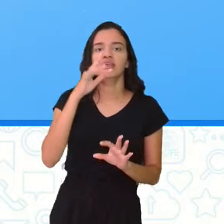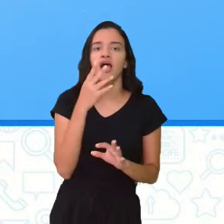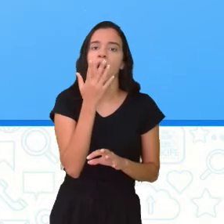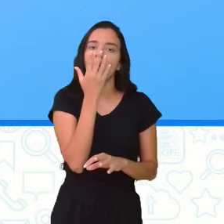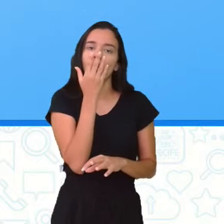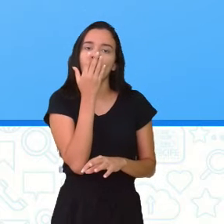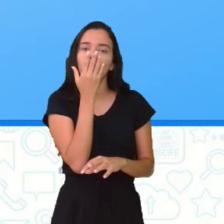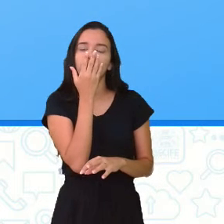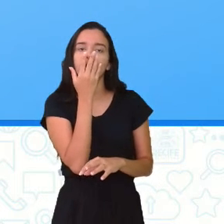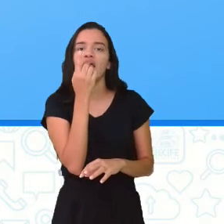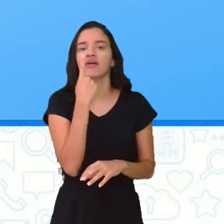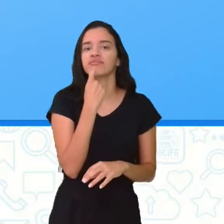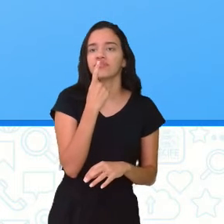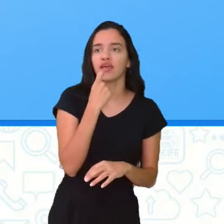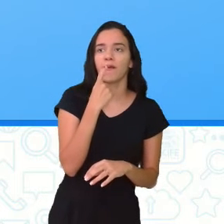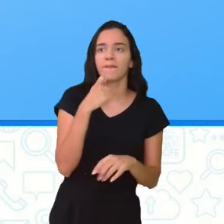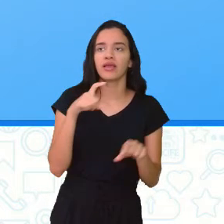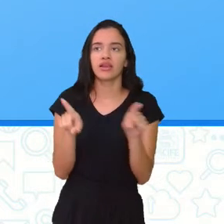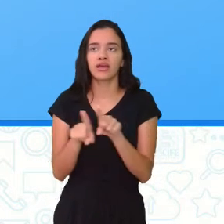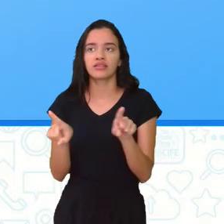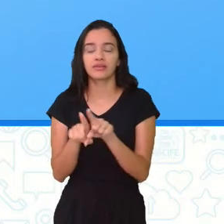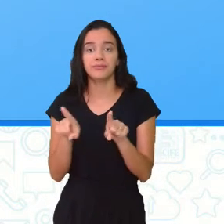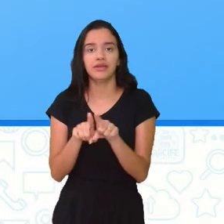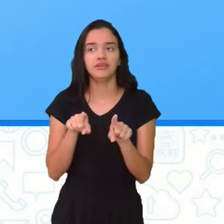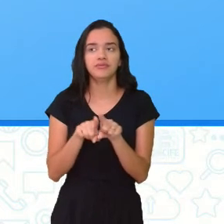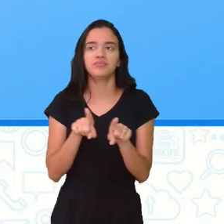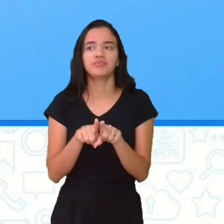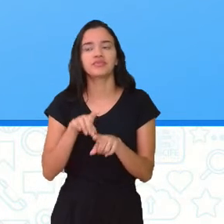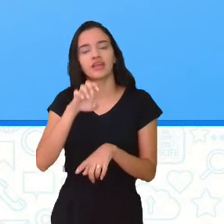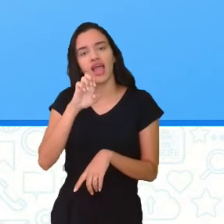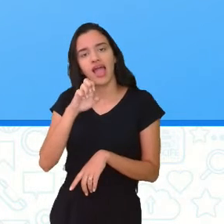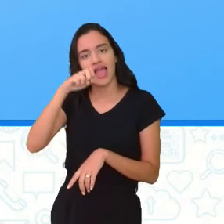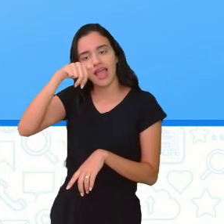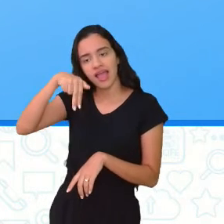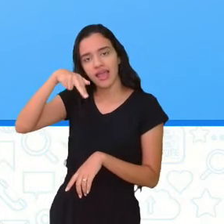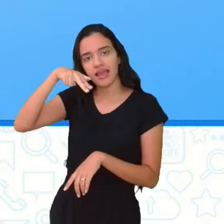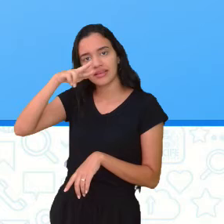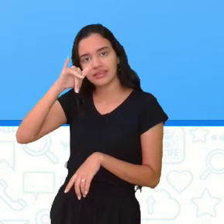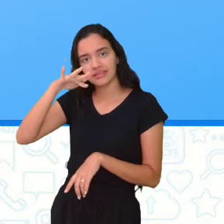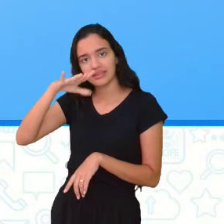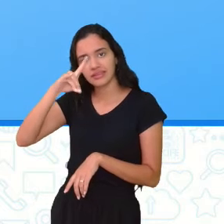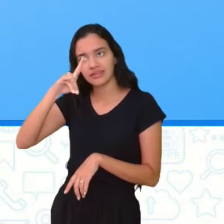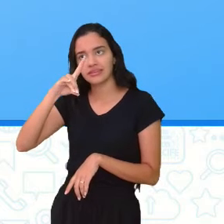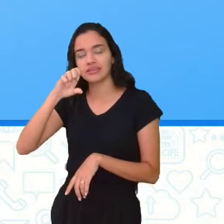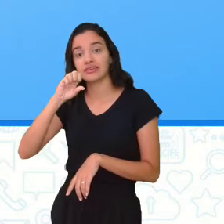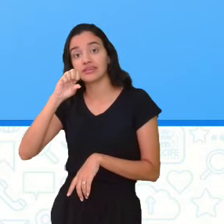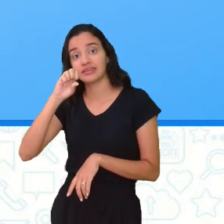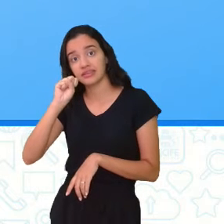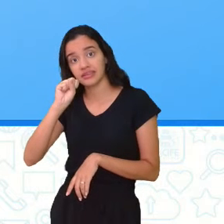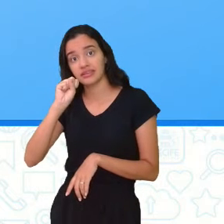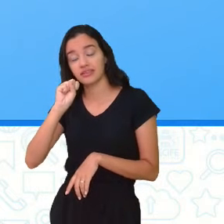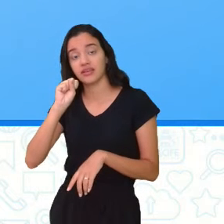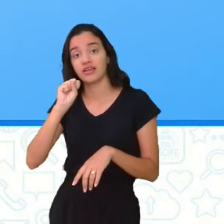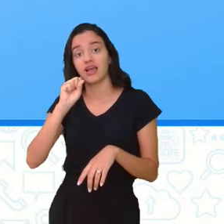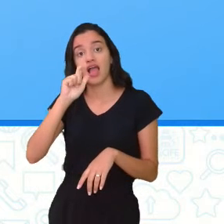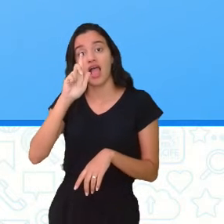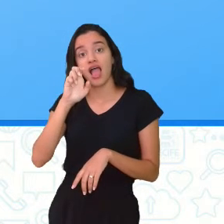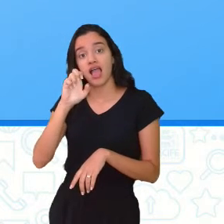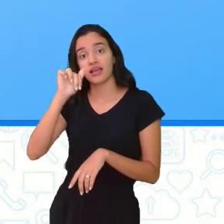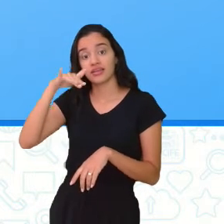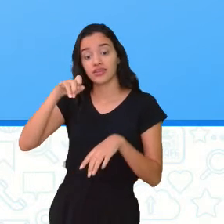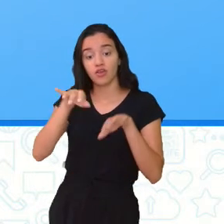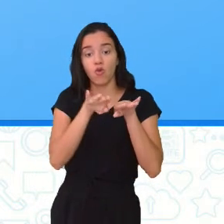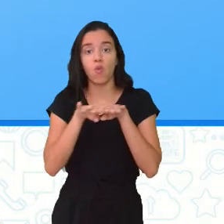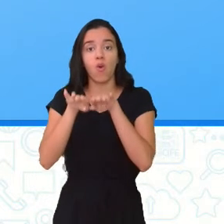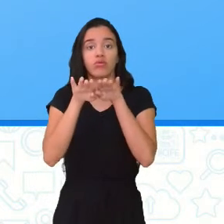Os pontos equidistantes. Professora, não conheço essa palavra, não. Equ de igualdade. Distante de distância. Então,